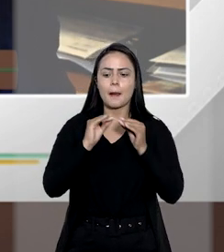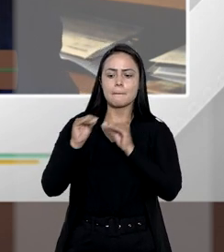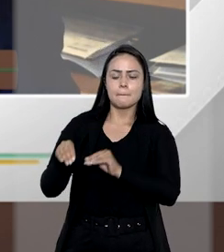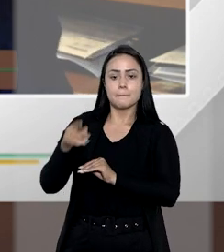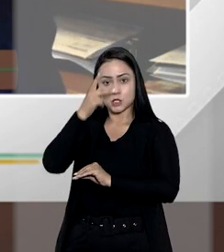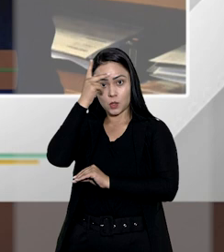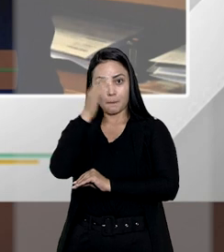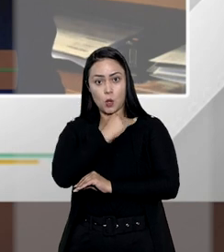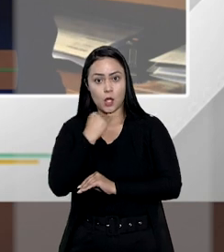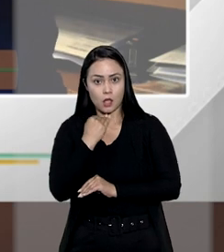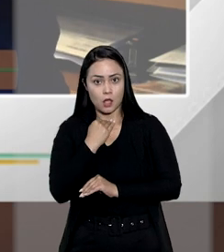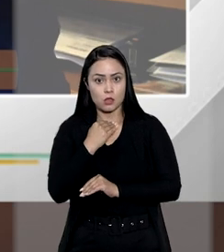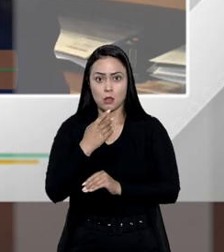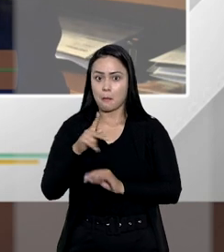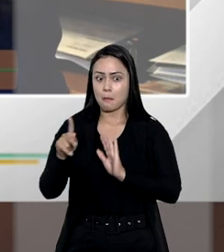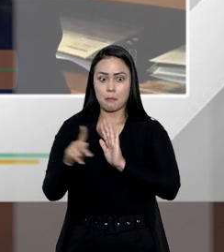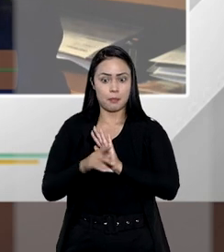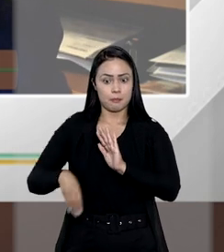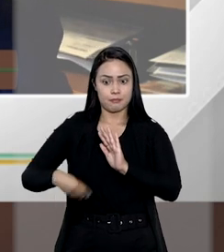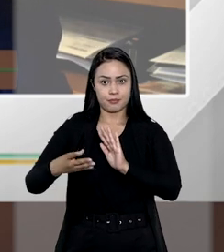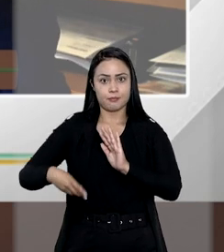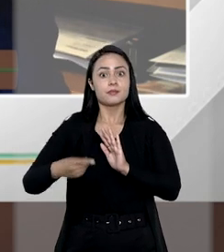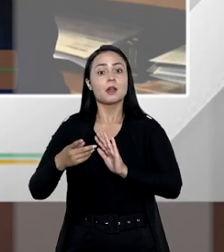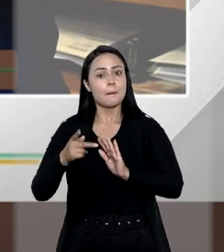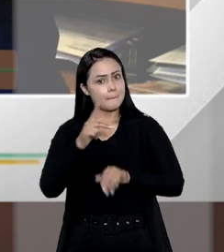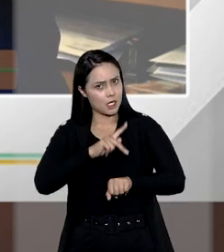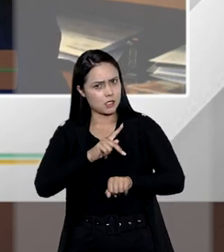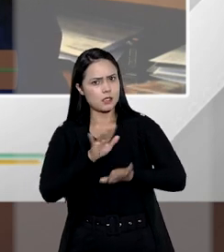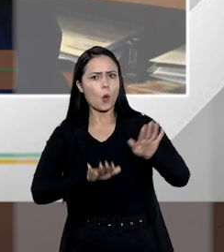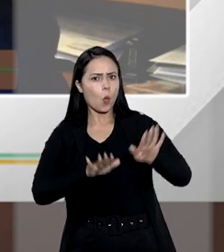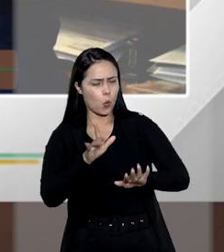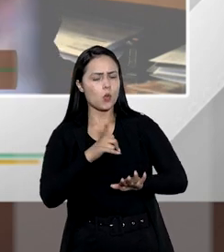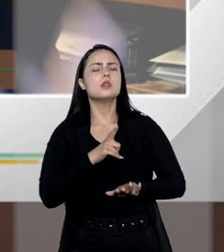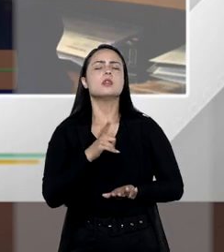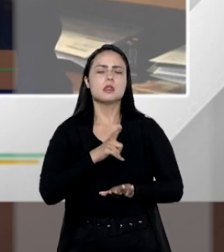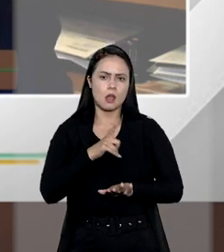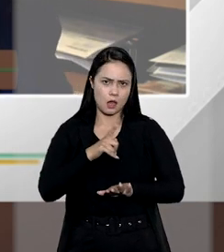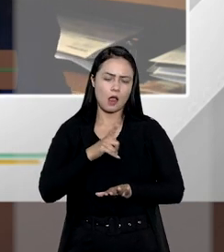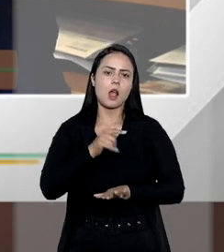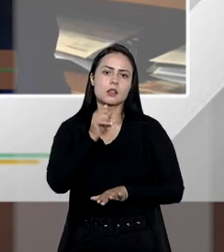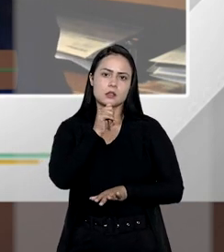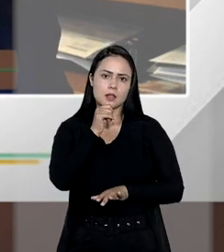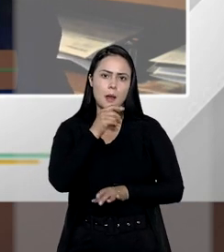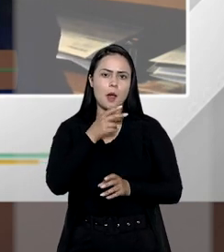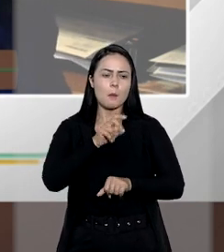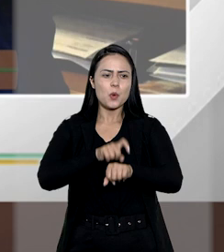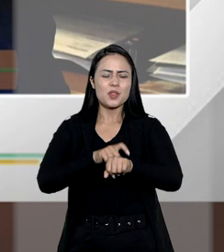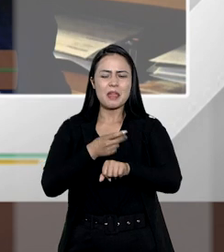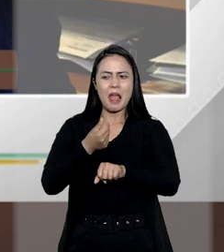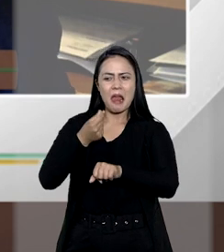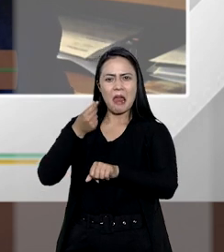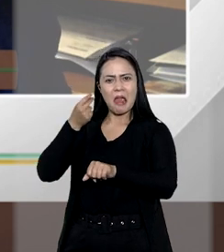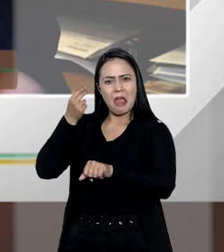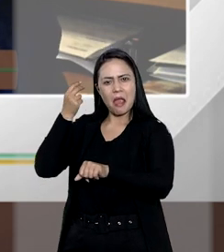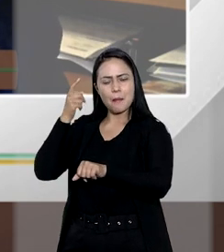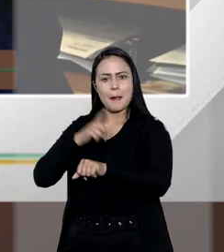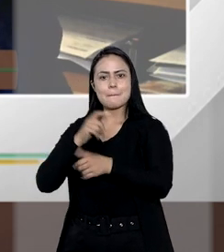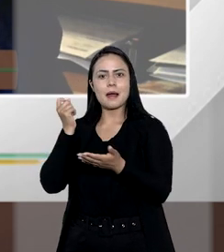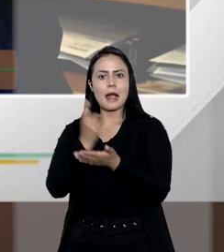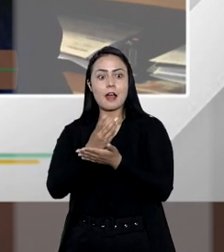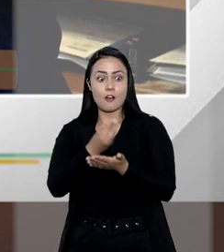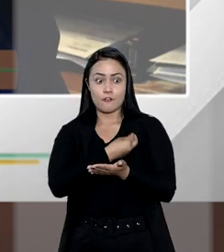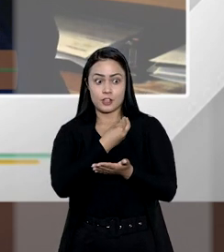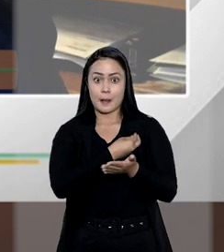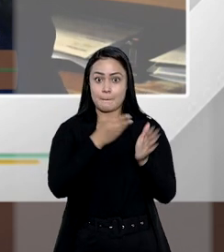pelo falecido do próprio bolso. Em alguns países ainda é assim. E há algum tempo, muito atrás, se pagava, inclusive, com a